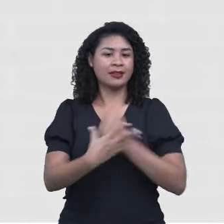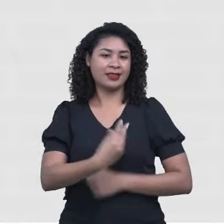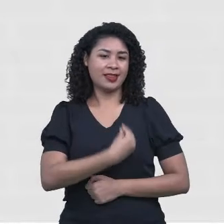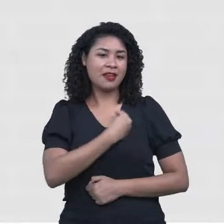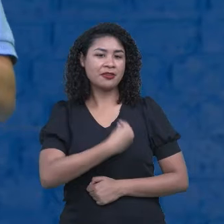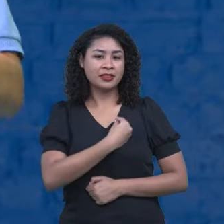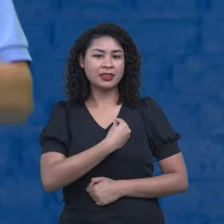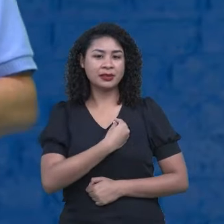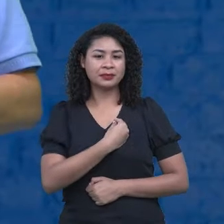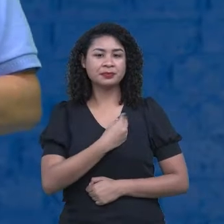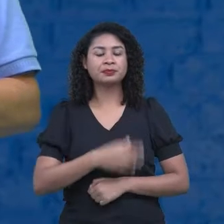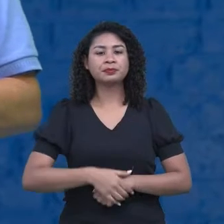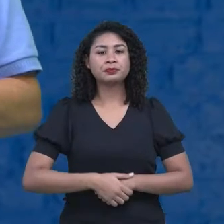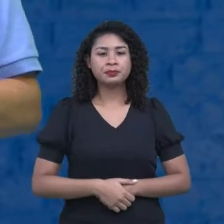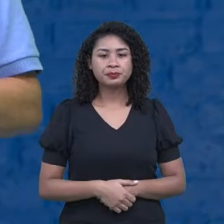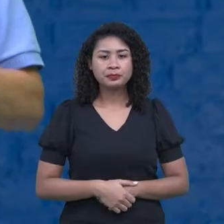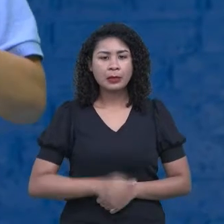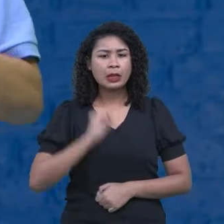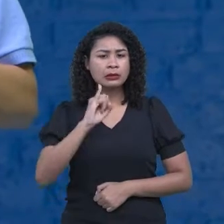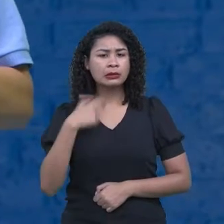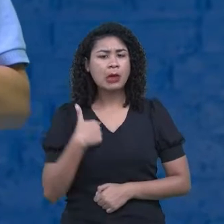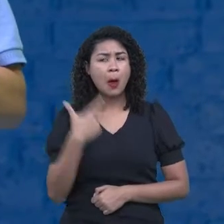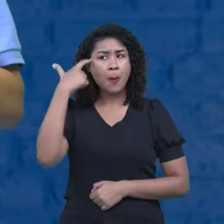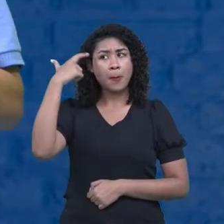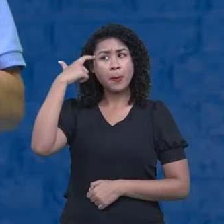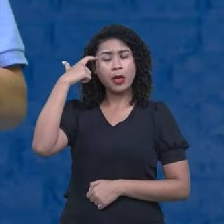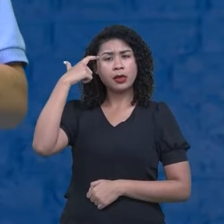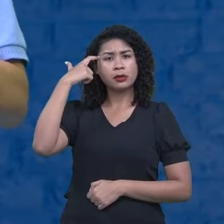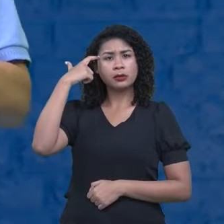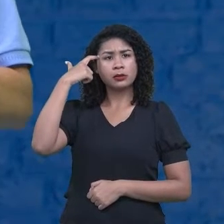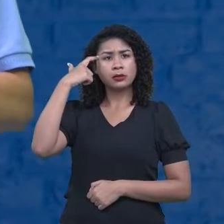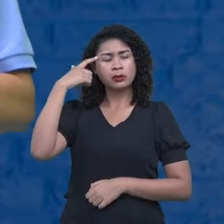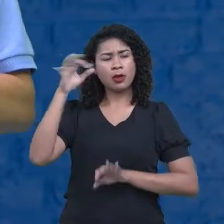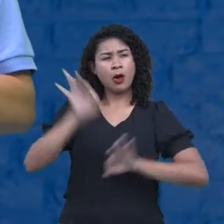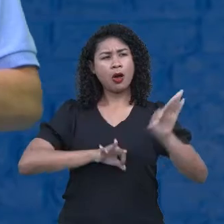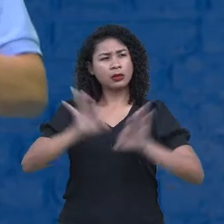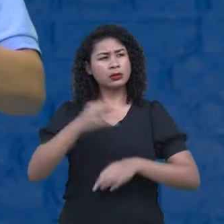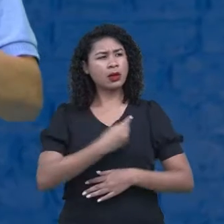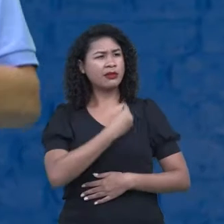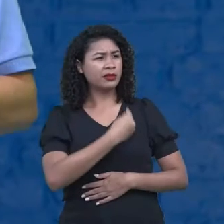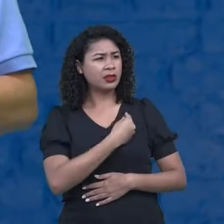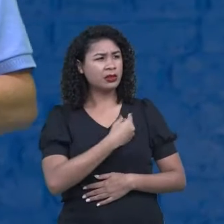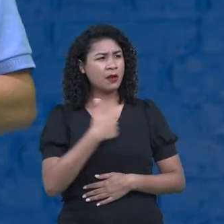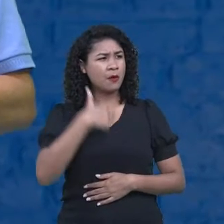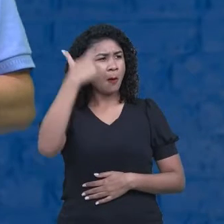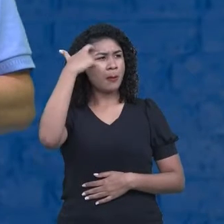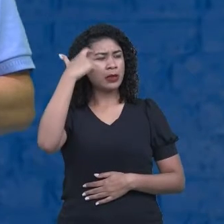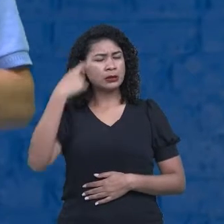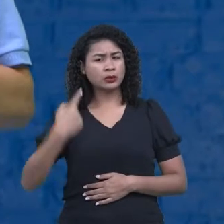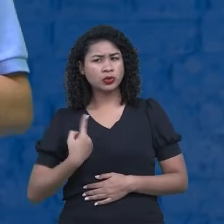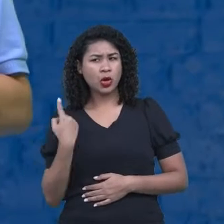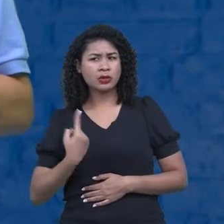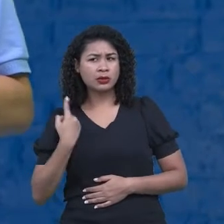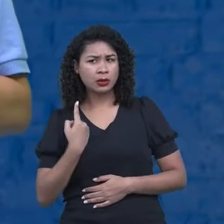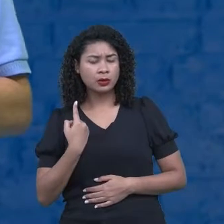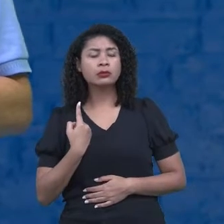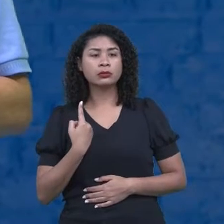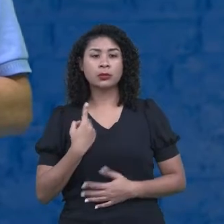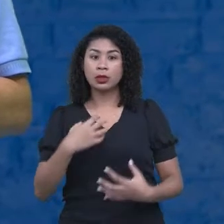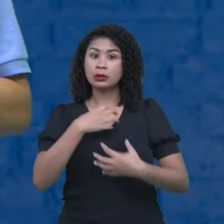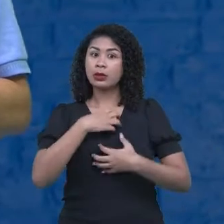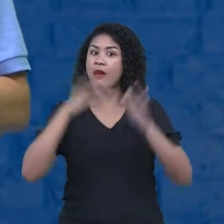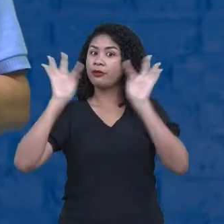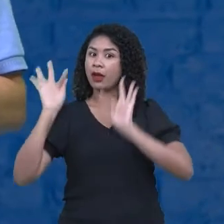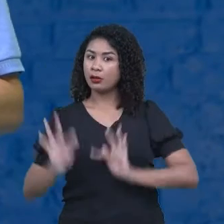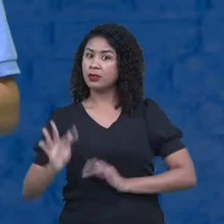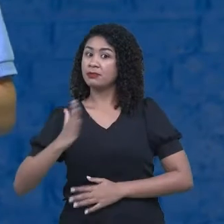sujeito. Quando eu penso um projeto de vida, eu não posso pensar algo individual. É a minha felicidade. Mas será que a minha